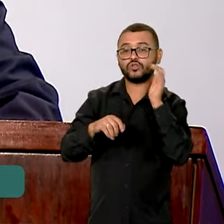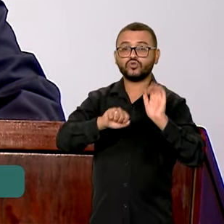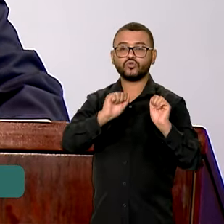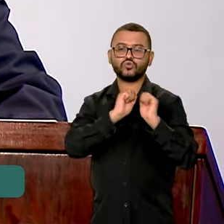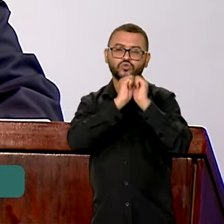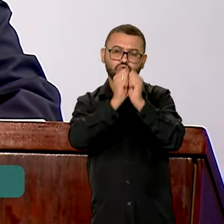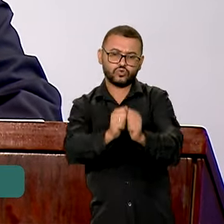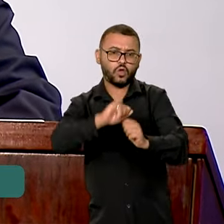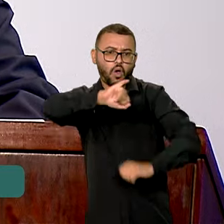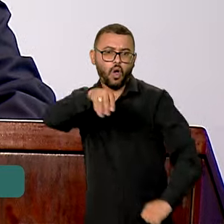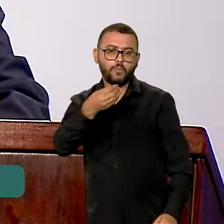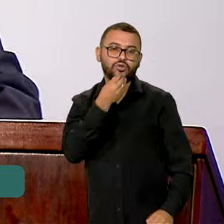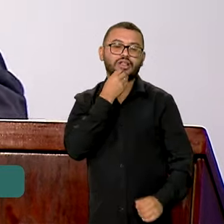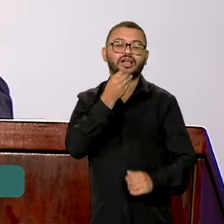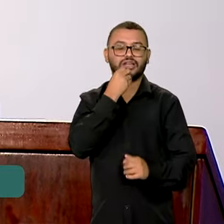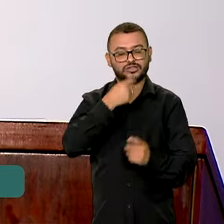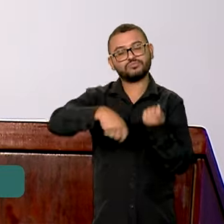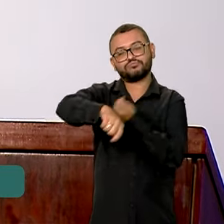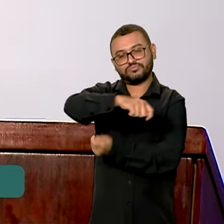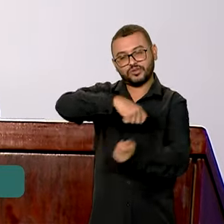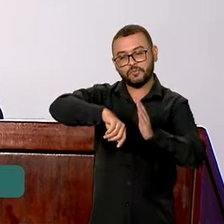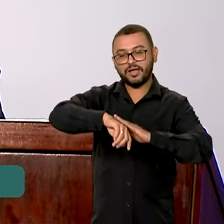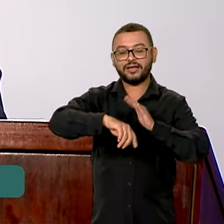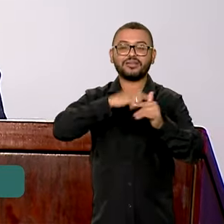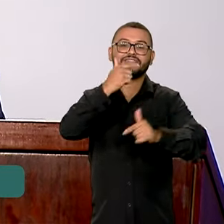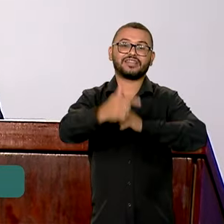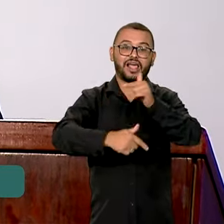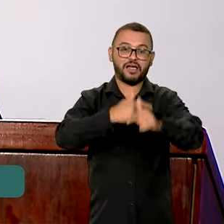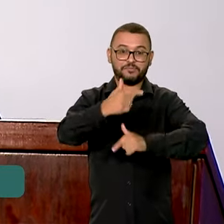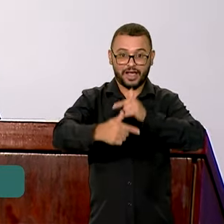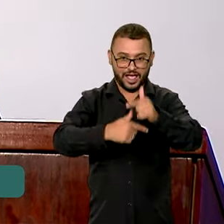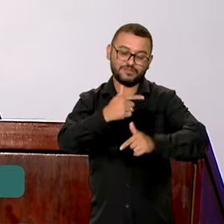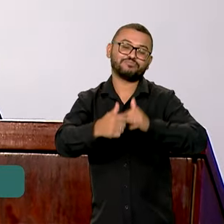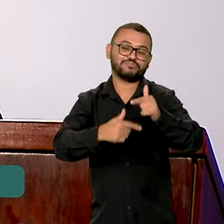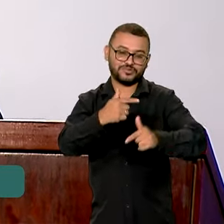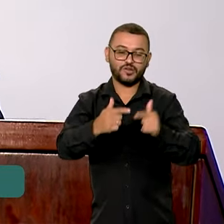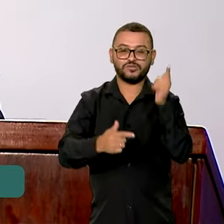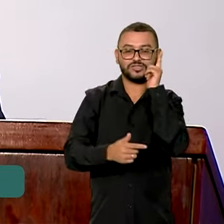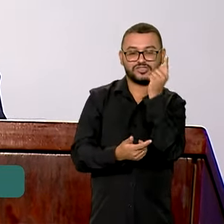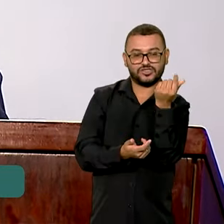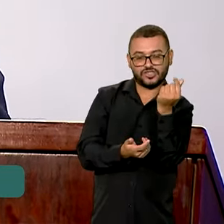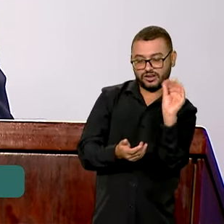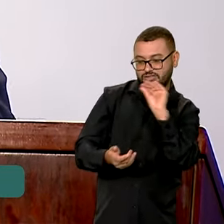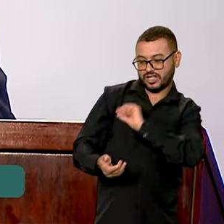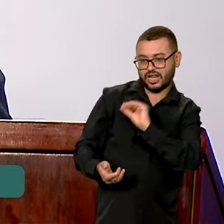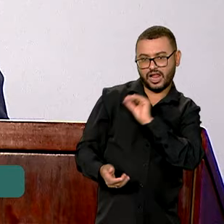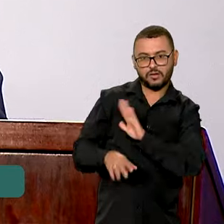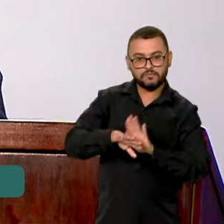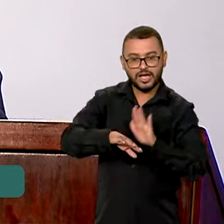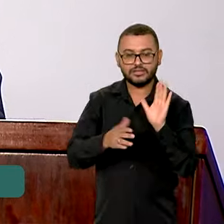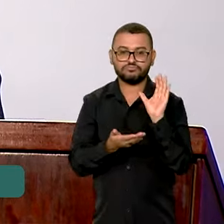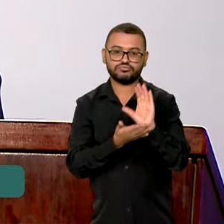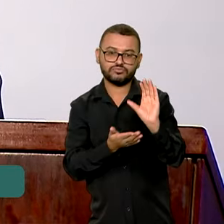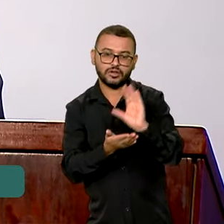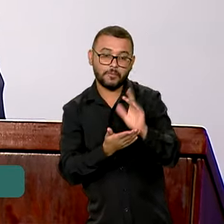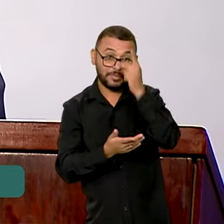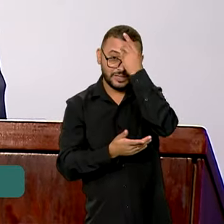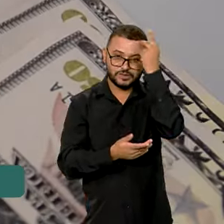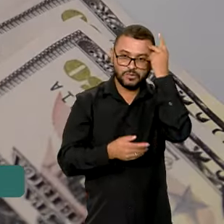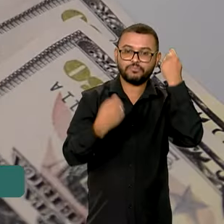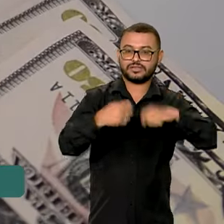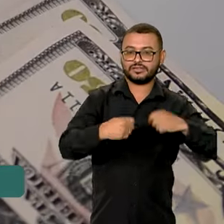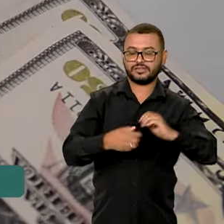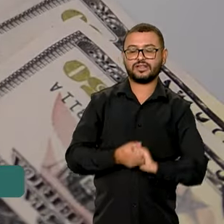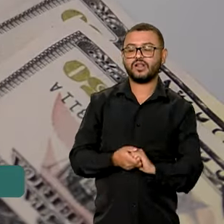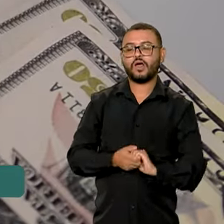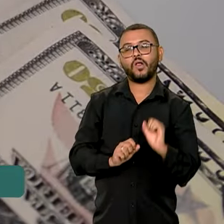oportunidades econômicas e geração de emprego e de renda, inclusive em benefício dos mais necessitados.